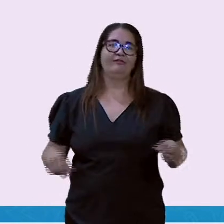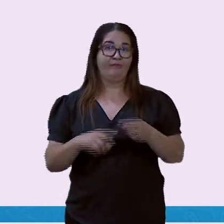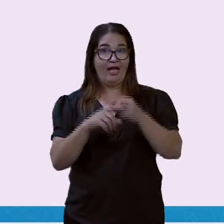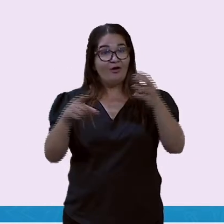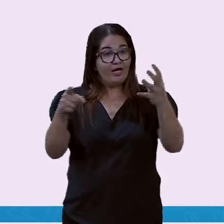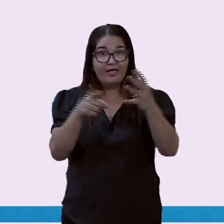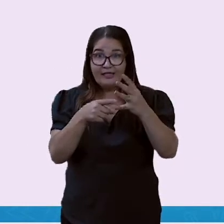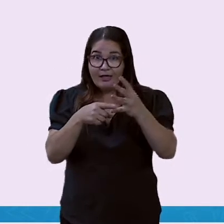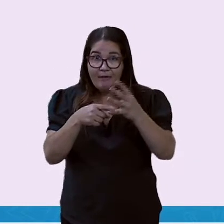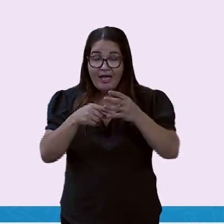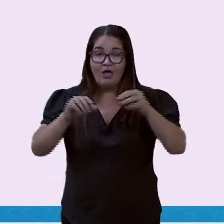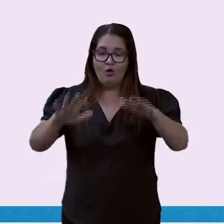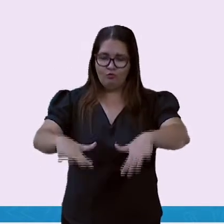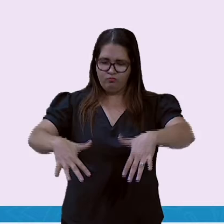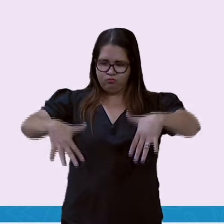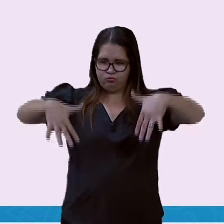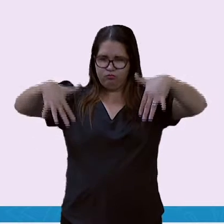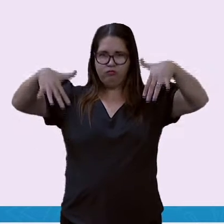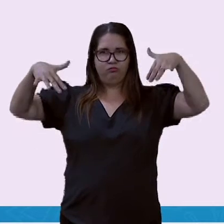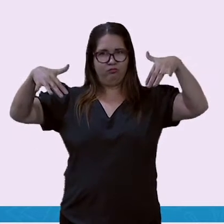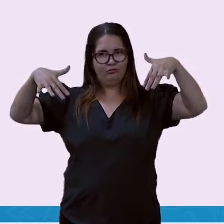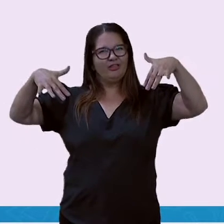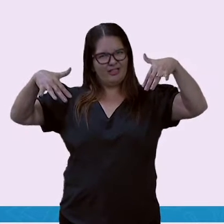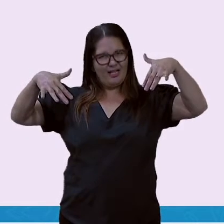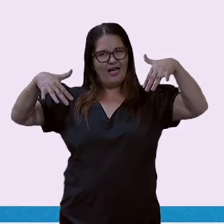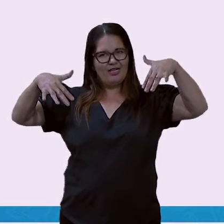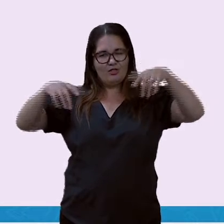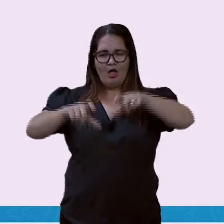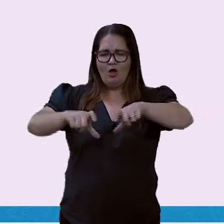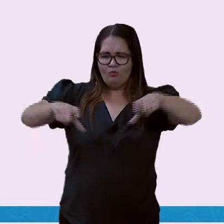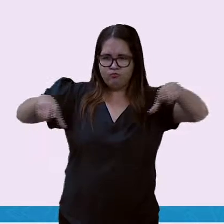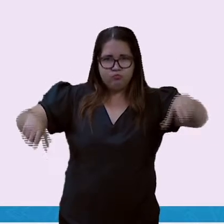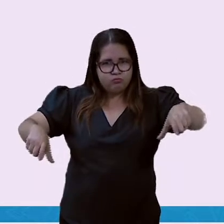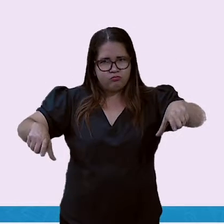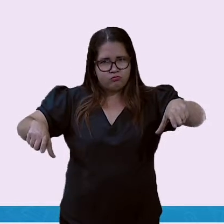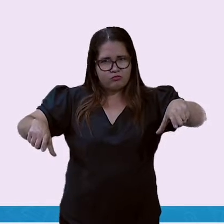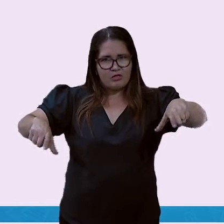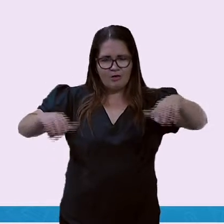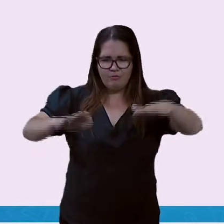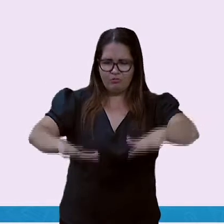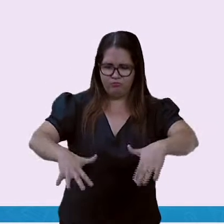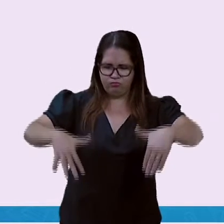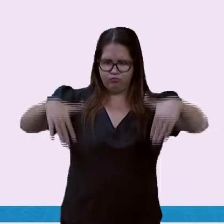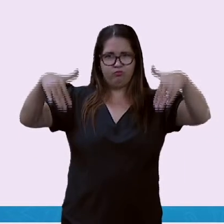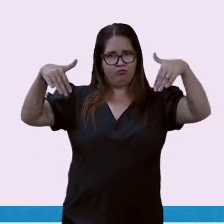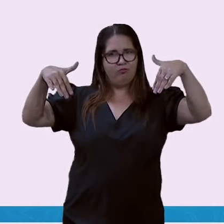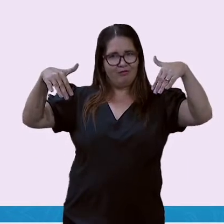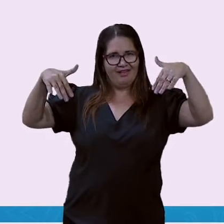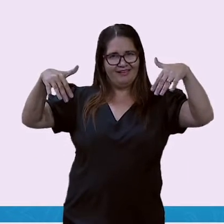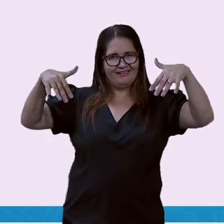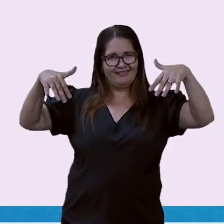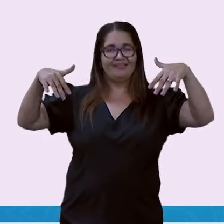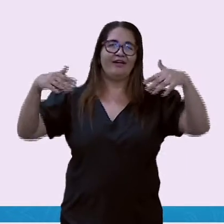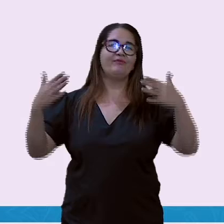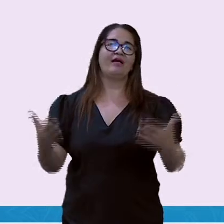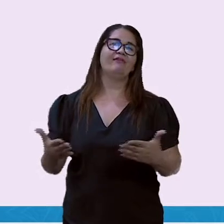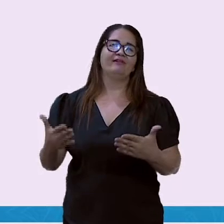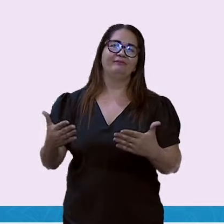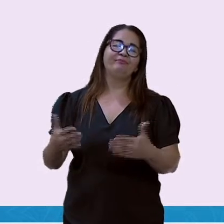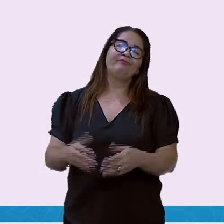aprender aí sobre cada coisa aí que eu ditei agora sobre essa